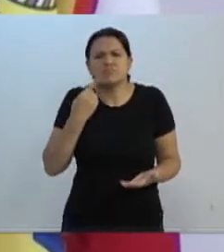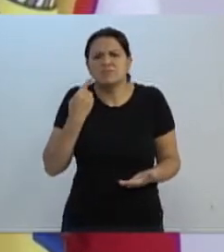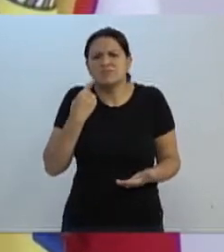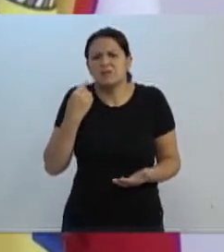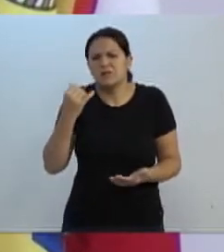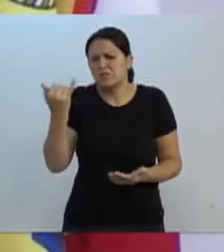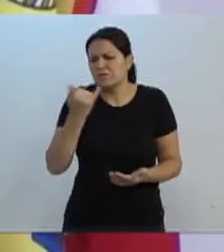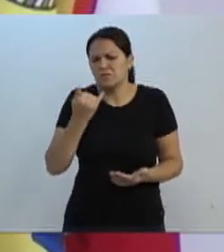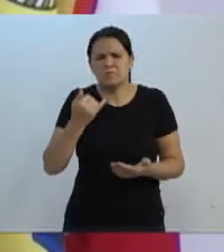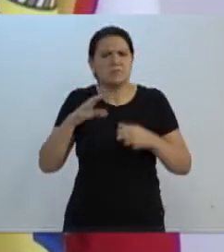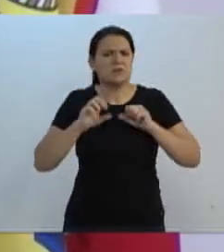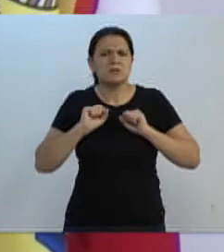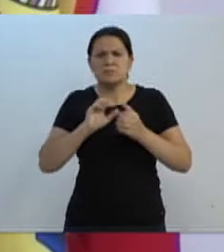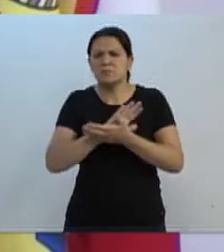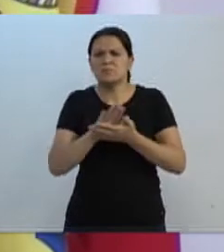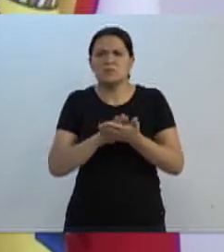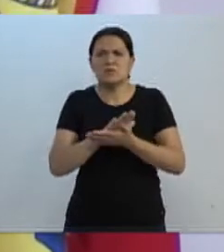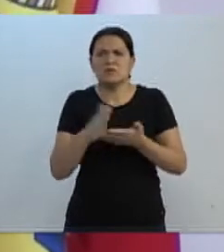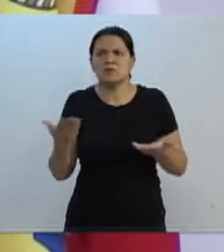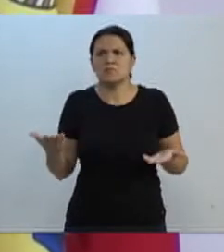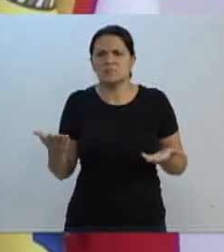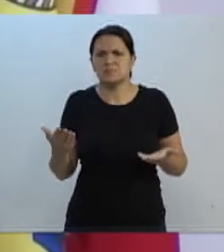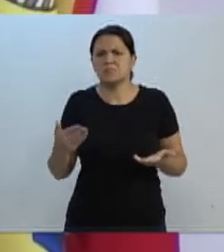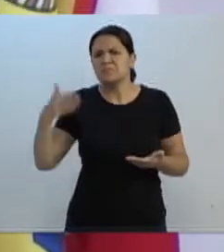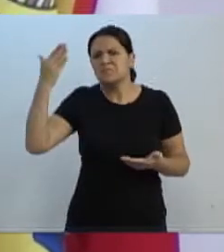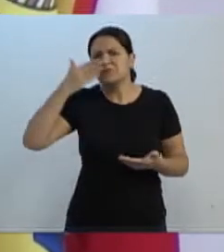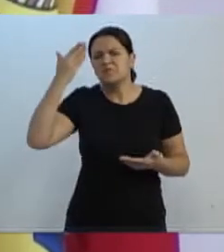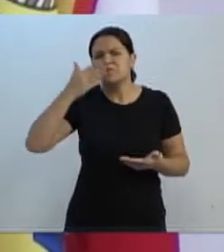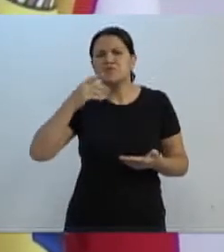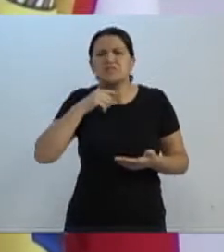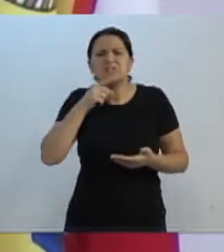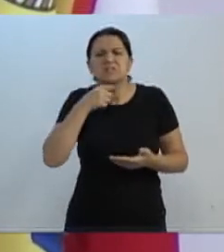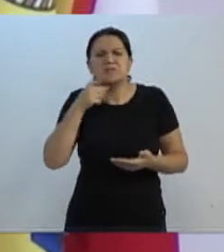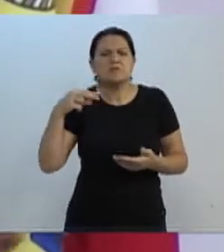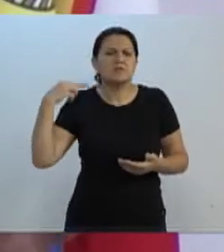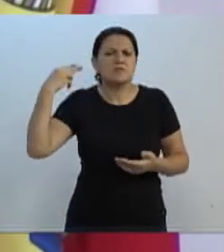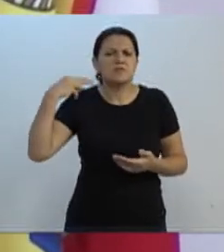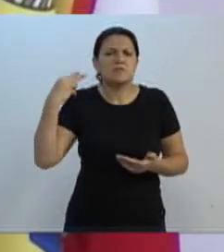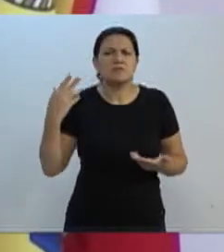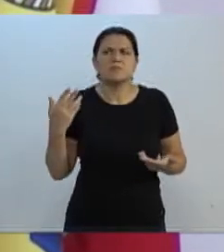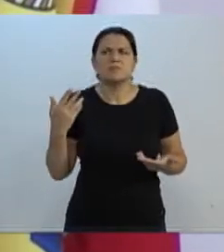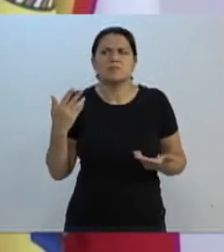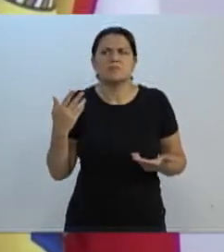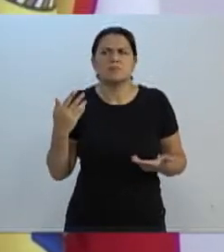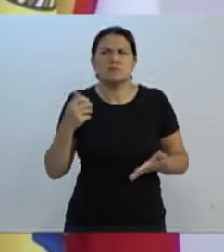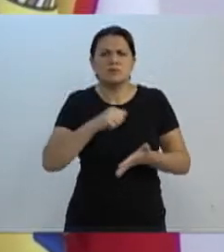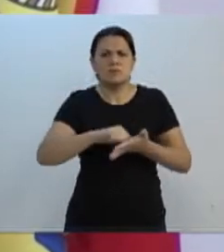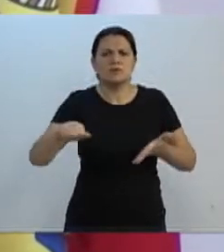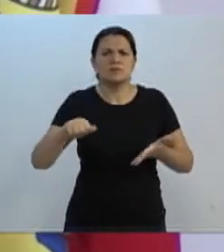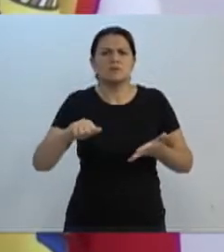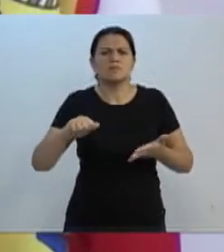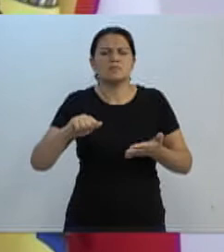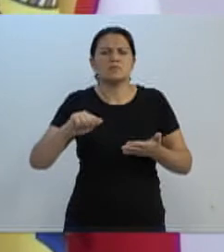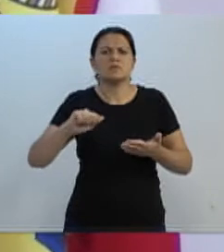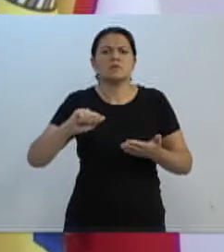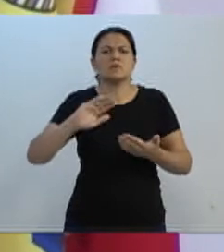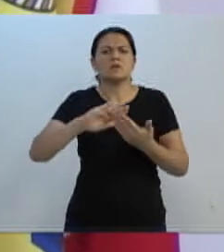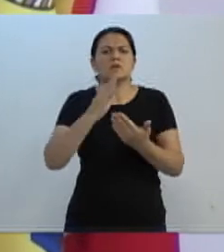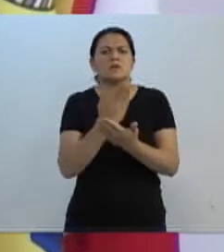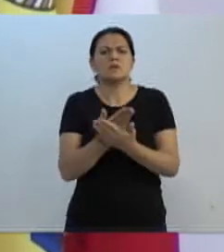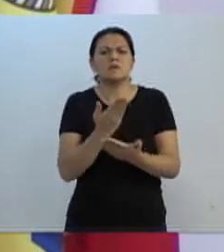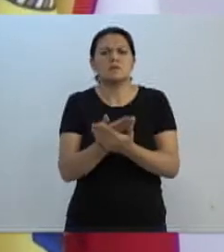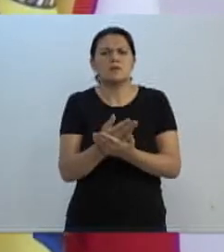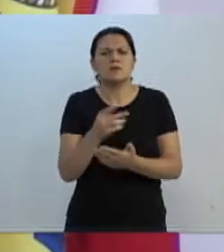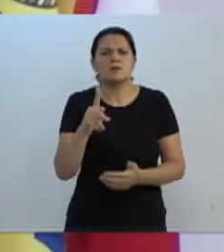oficialmente, e eu não vi nenhum vereador, porque senão eu tenho certeza que teria dois, três vereadores lá, na assinatura de ordem de serviço da Escola Pastor Fallhaber, no Ribeirão